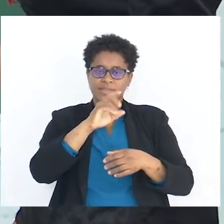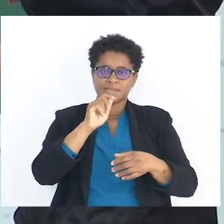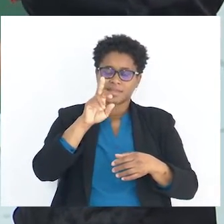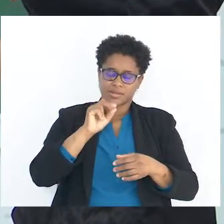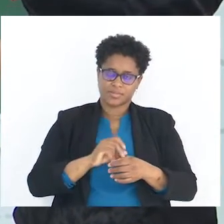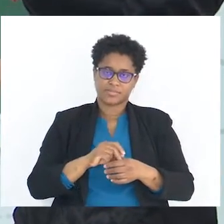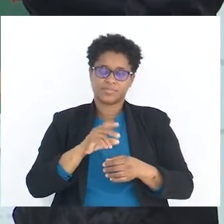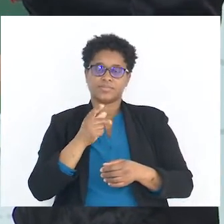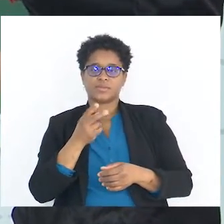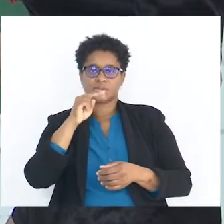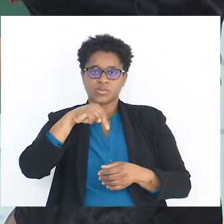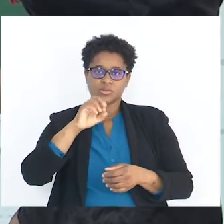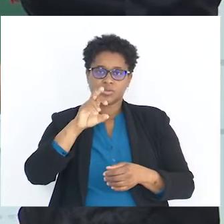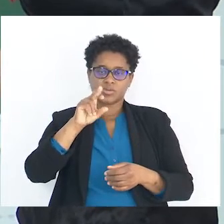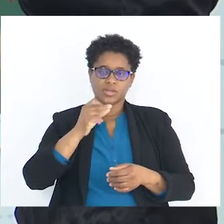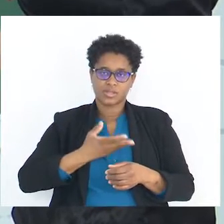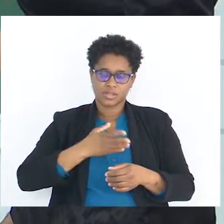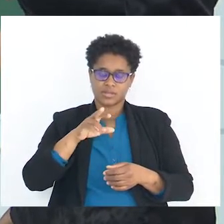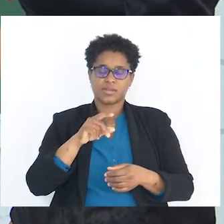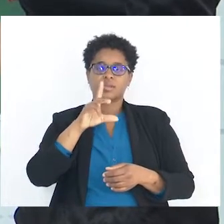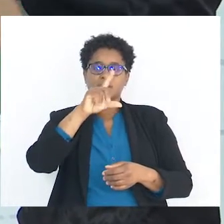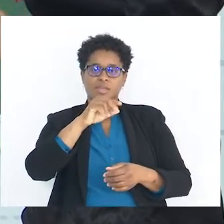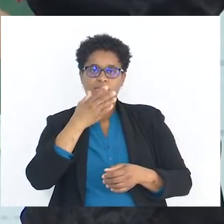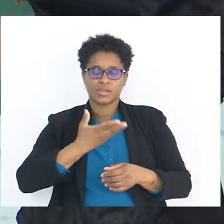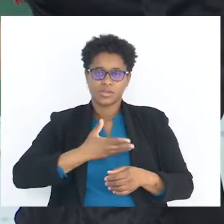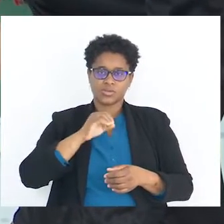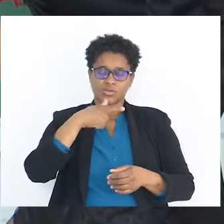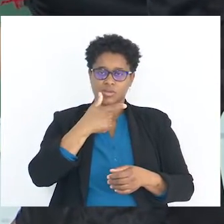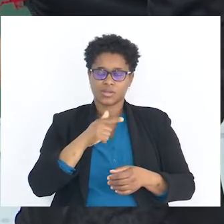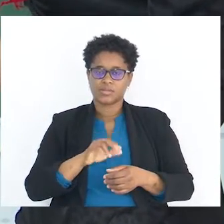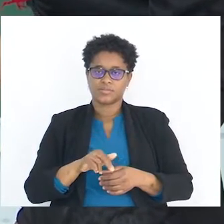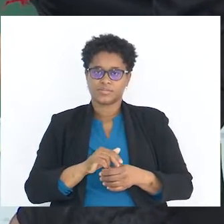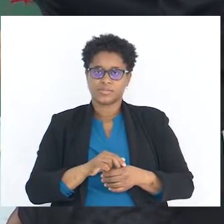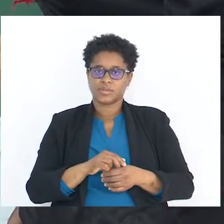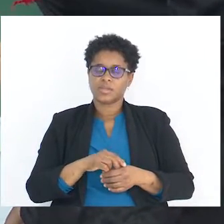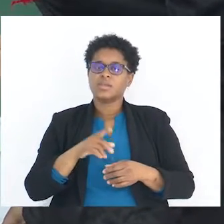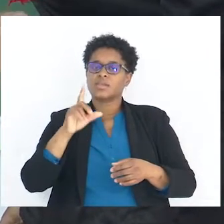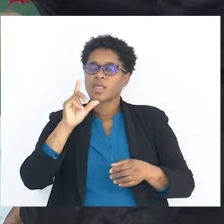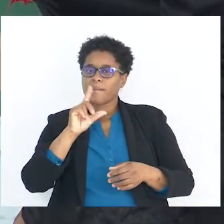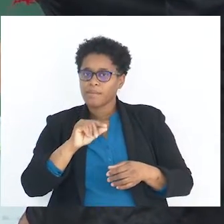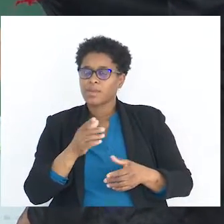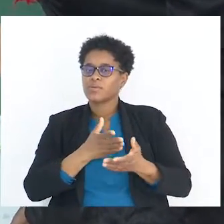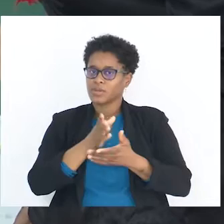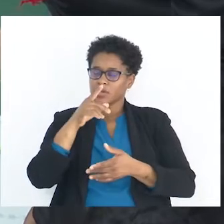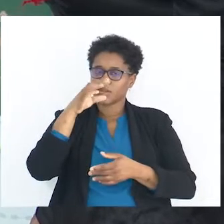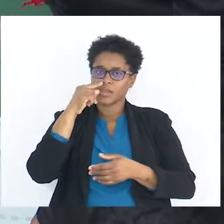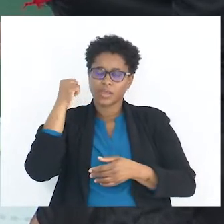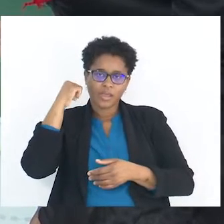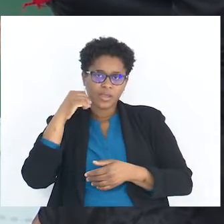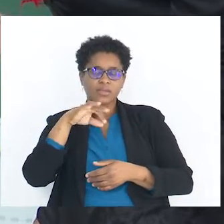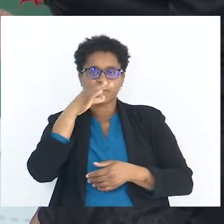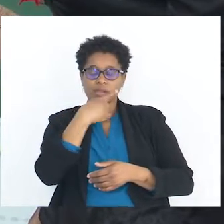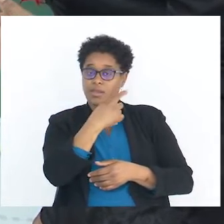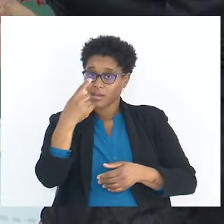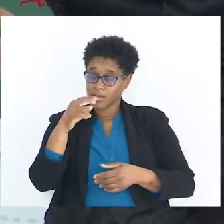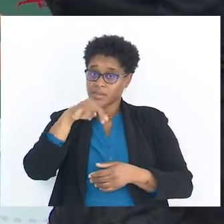serotonina, a noradrenalina e a dopamina. Ainda segundo ele, cada